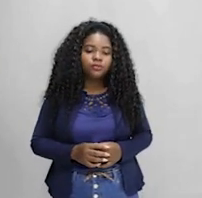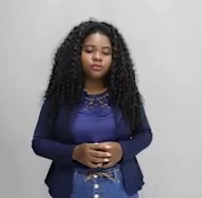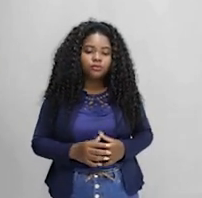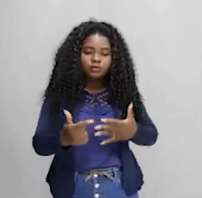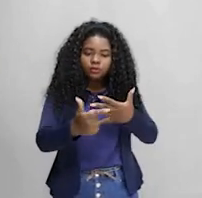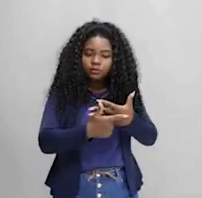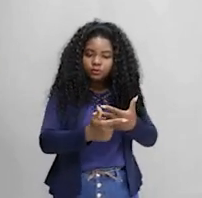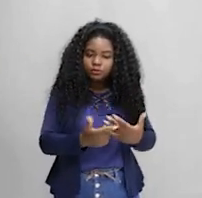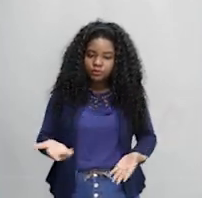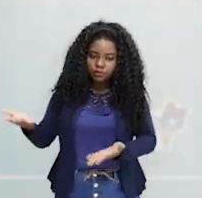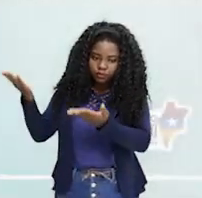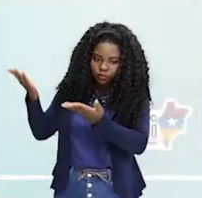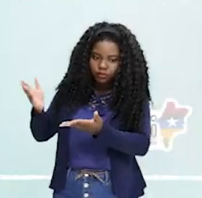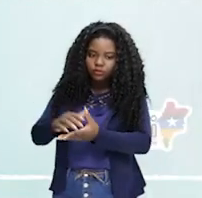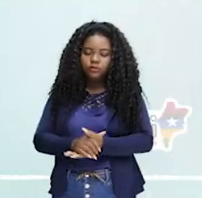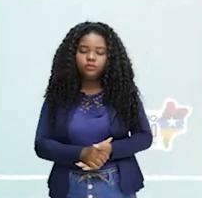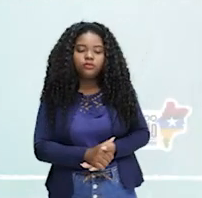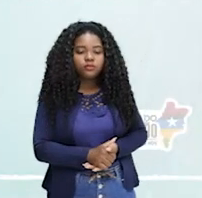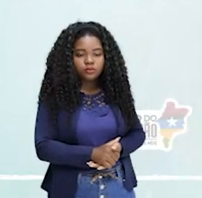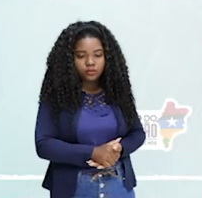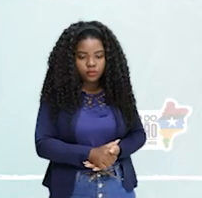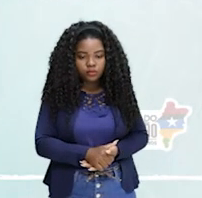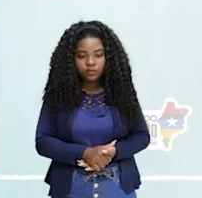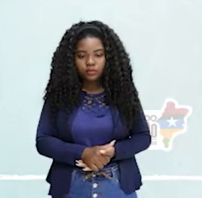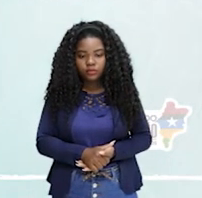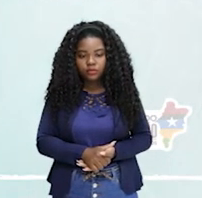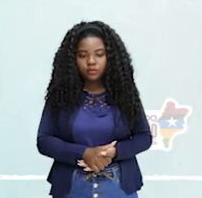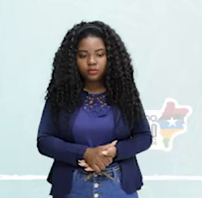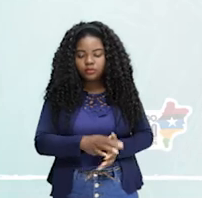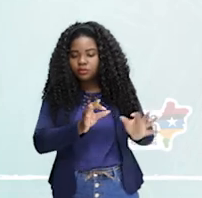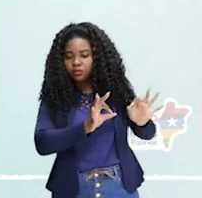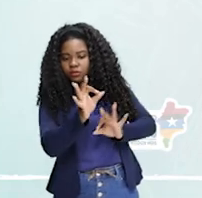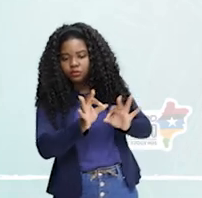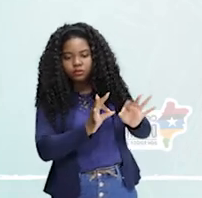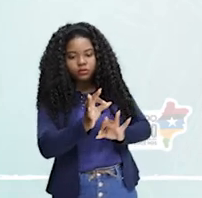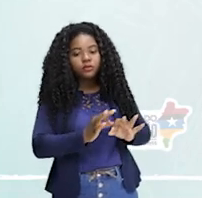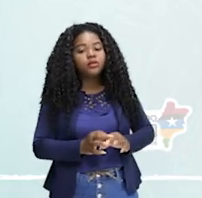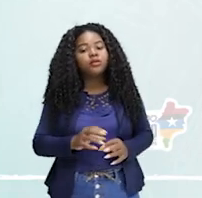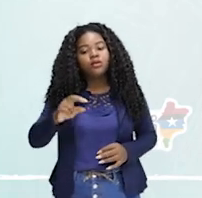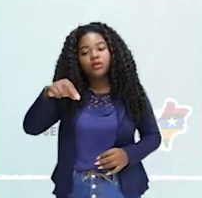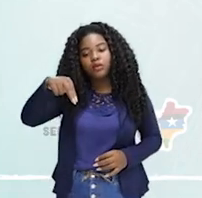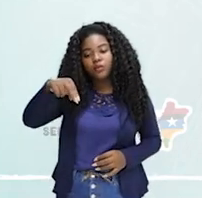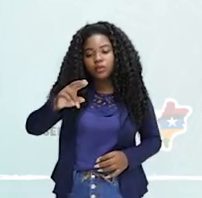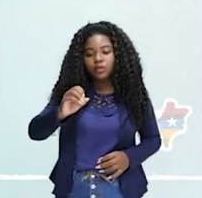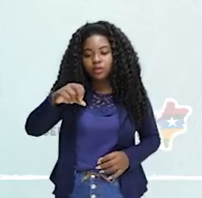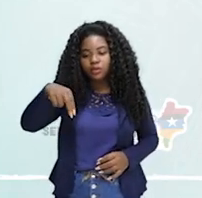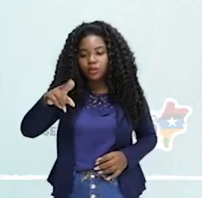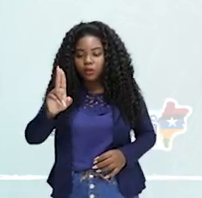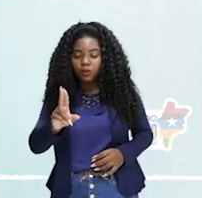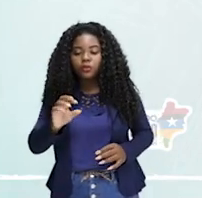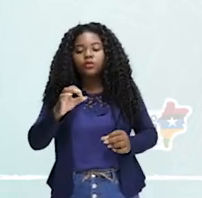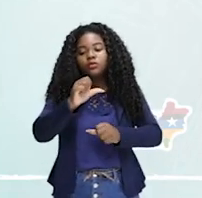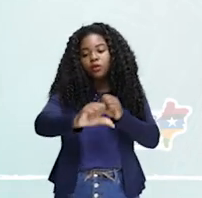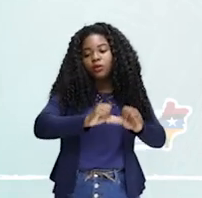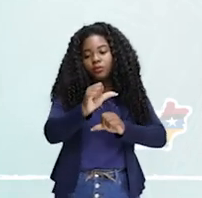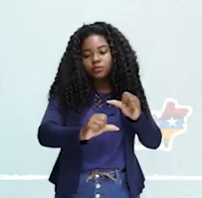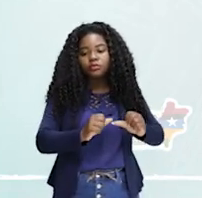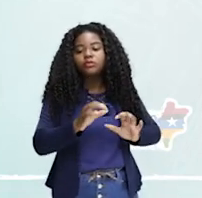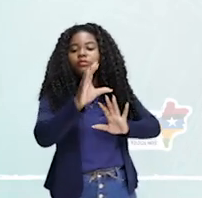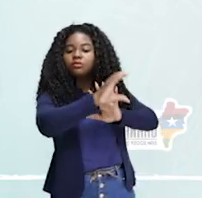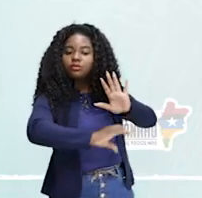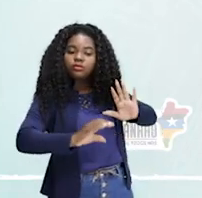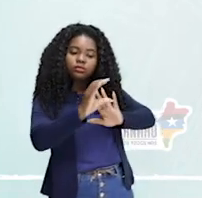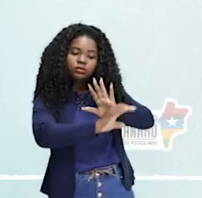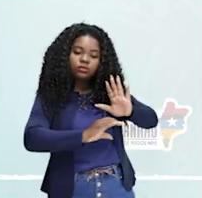Conferência das Partes, as COPs, é um órgão supremo do quadro das Nações Unidas sobre as Mudanças do Clima. É uma associação,